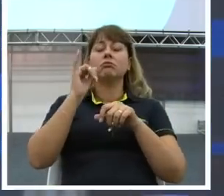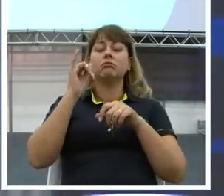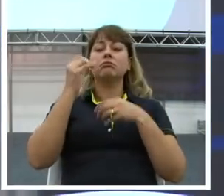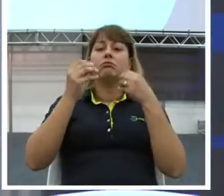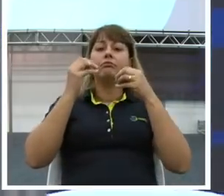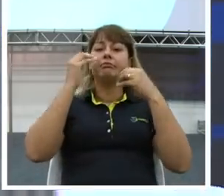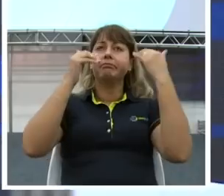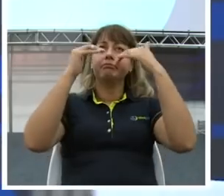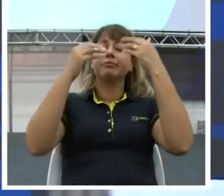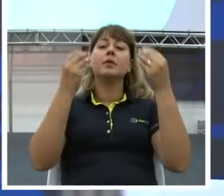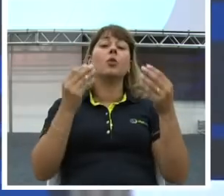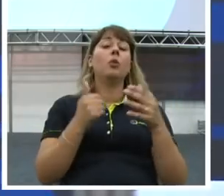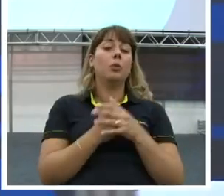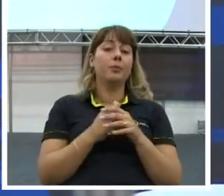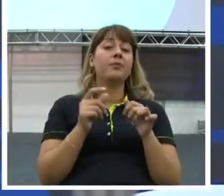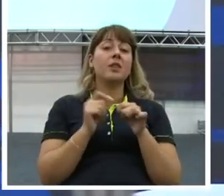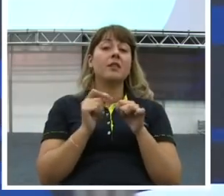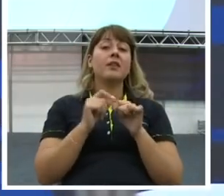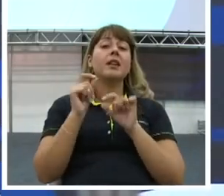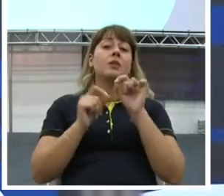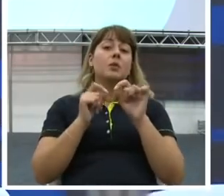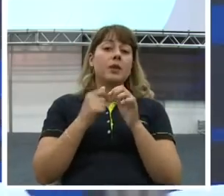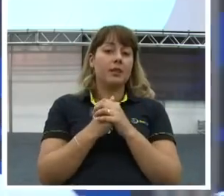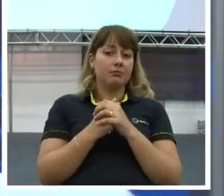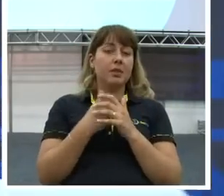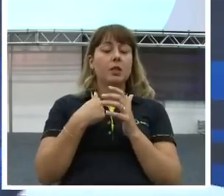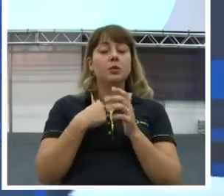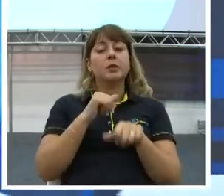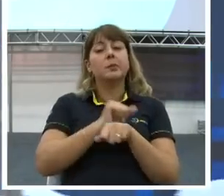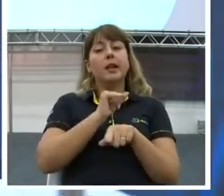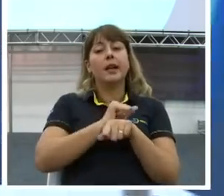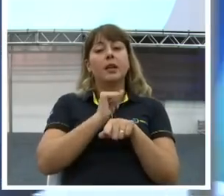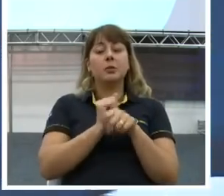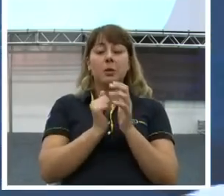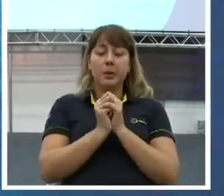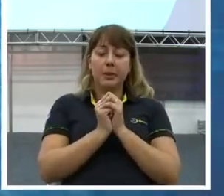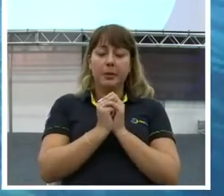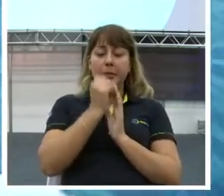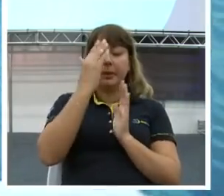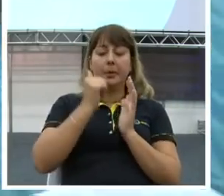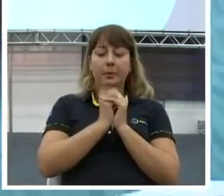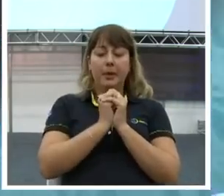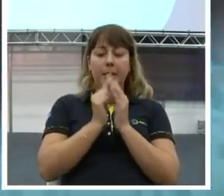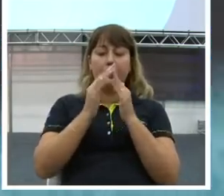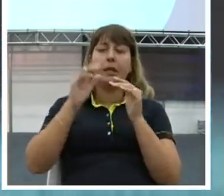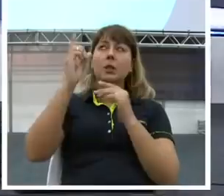Hã? O que eu faço? Fico orando? Não vai dar certo.